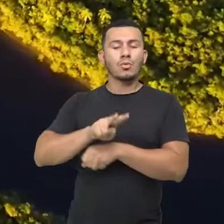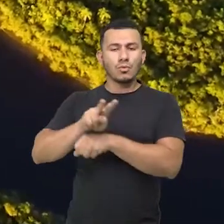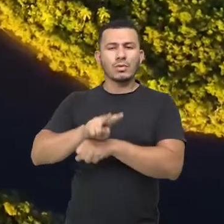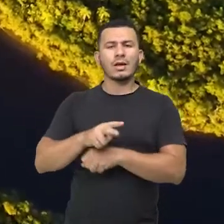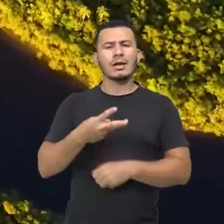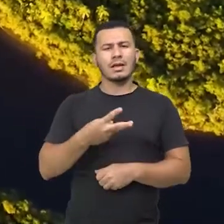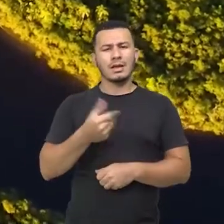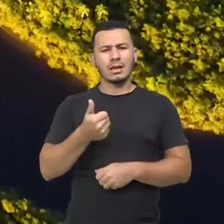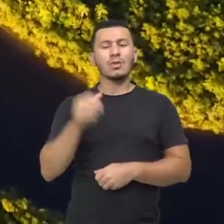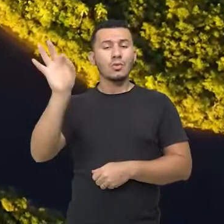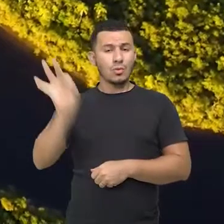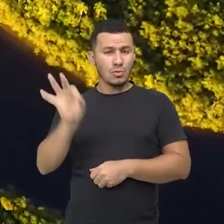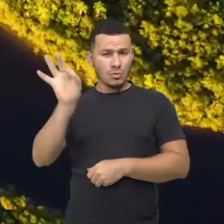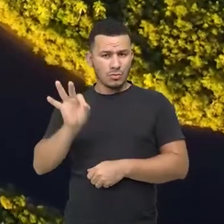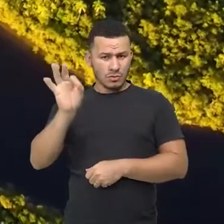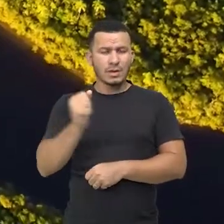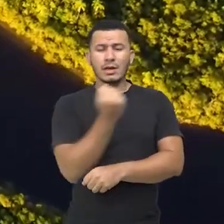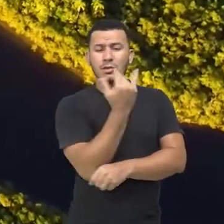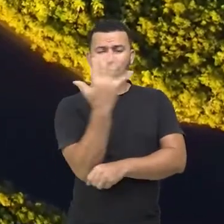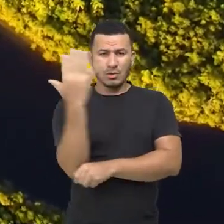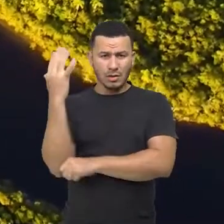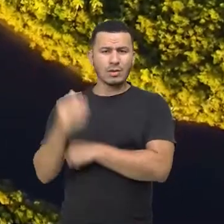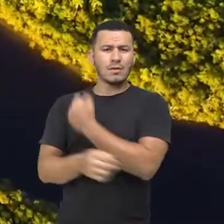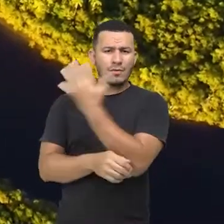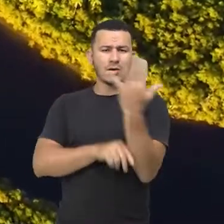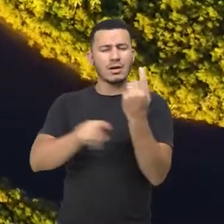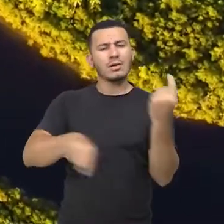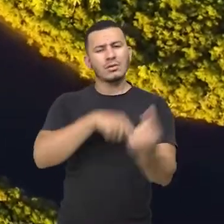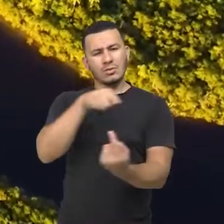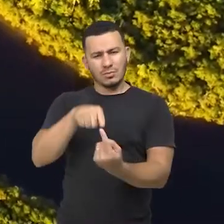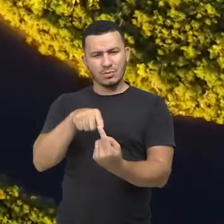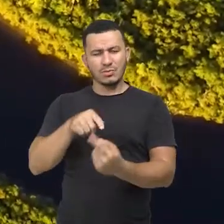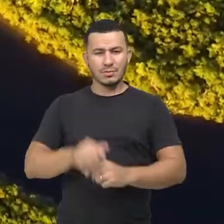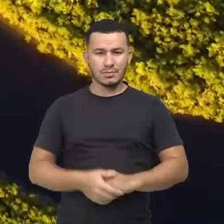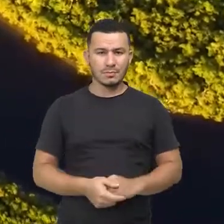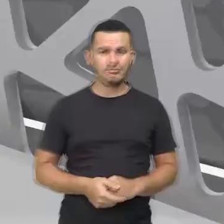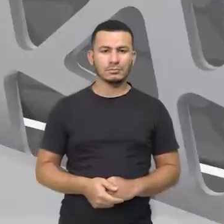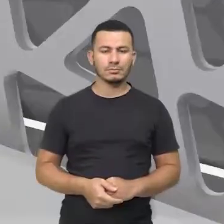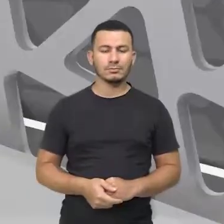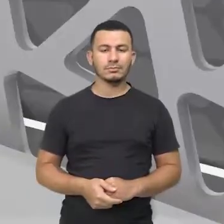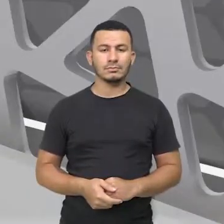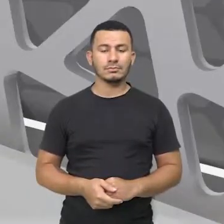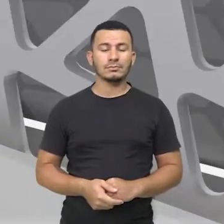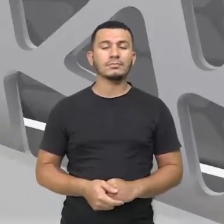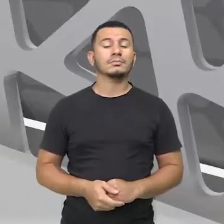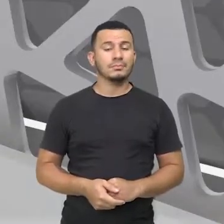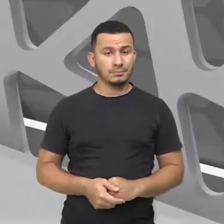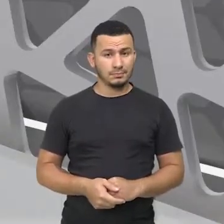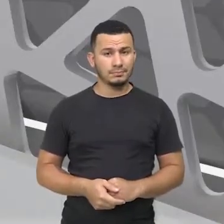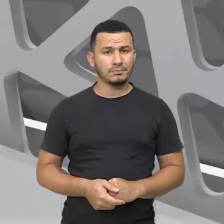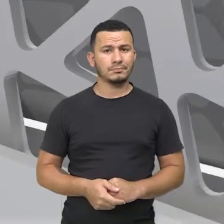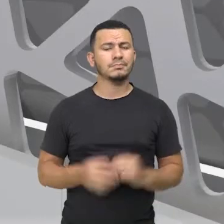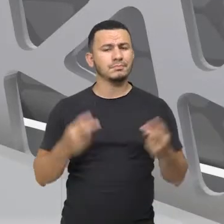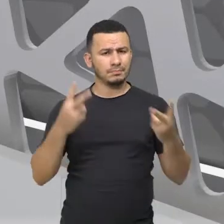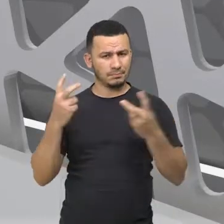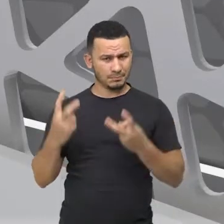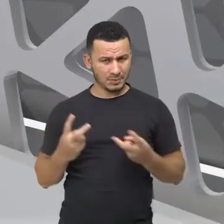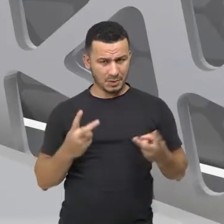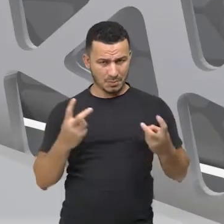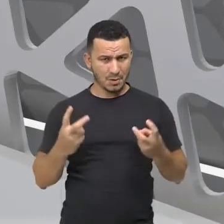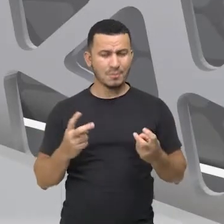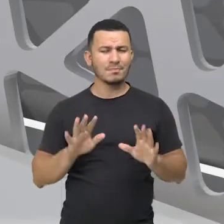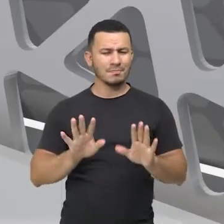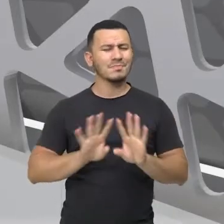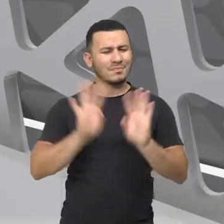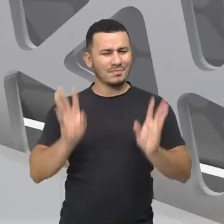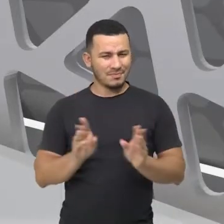31% restante de florestas da Grande Belém em áreas críticas. Então, aí, só para fechar esse conhecimento